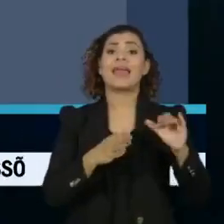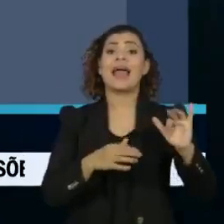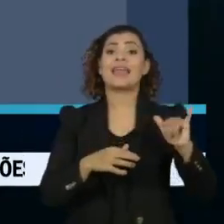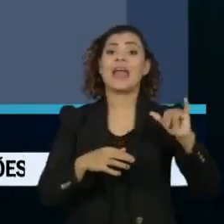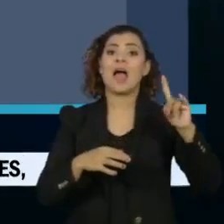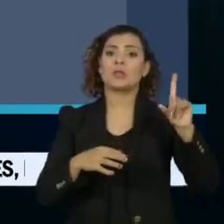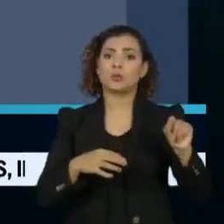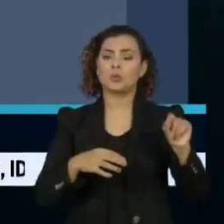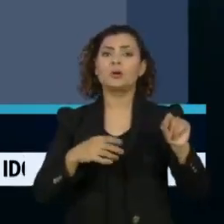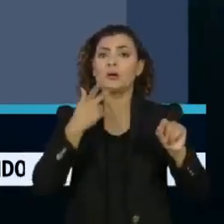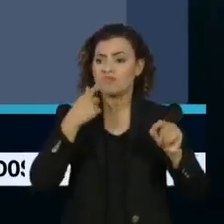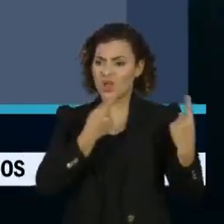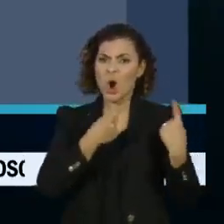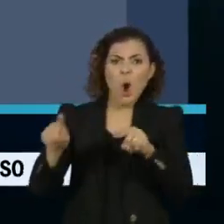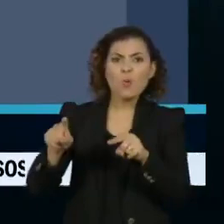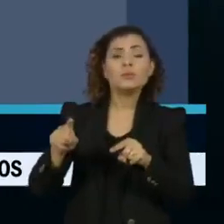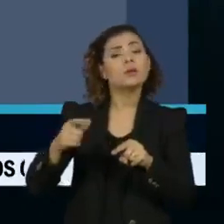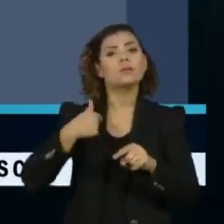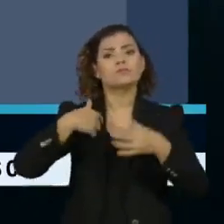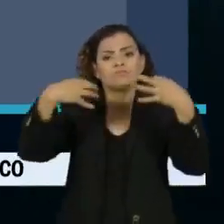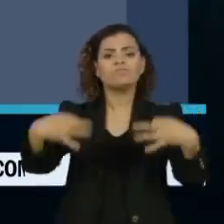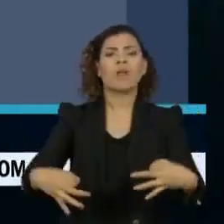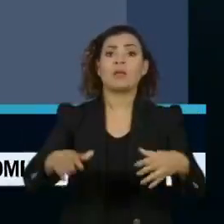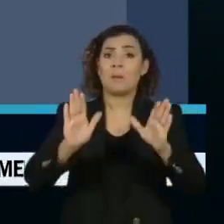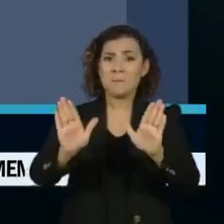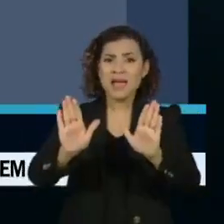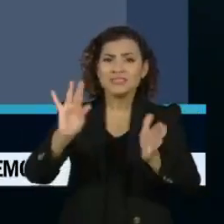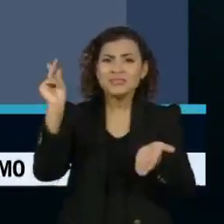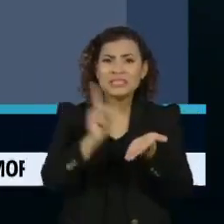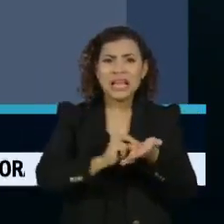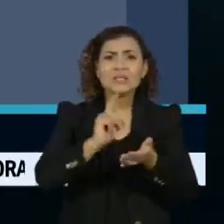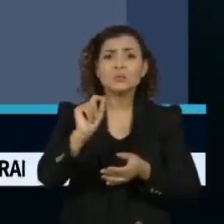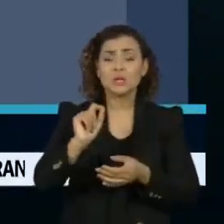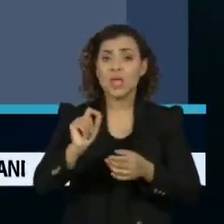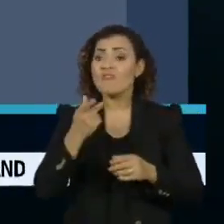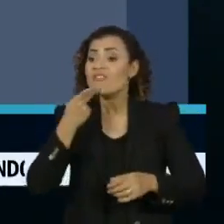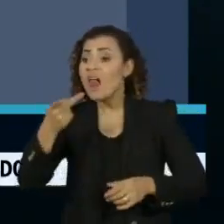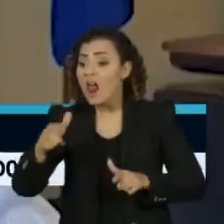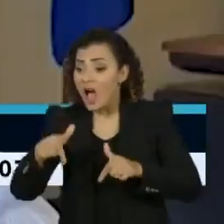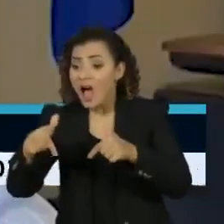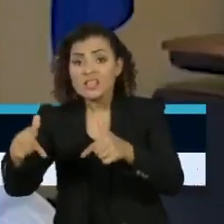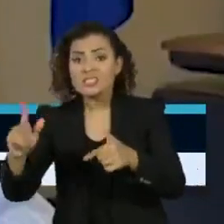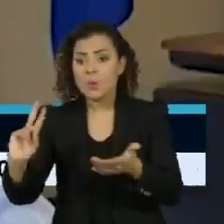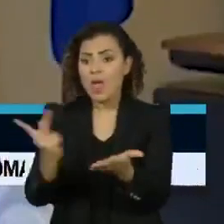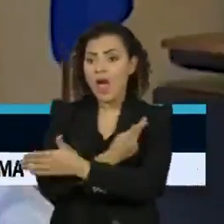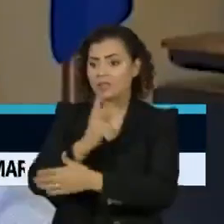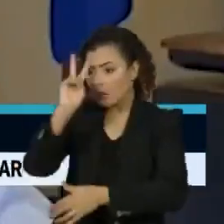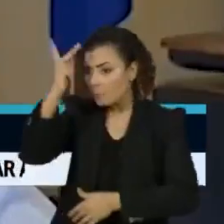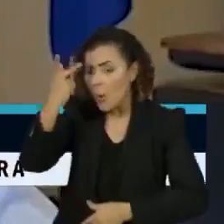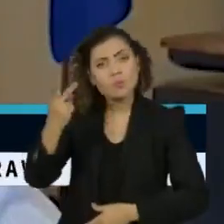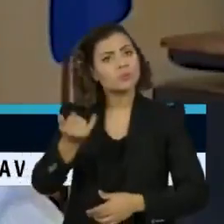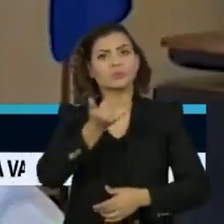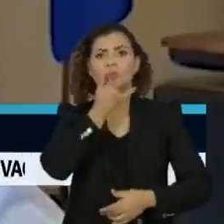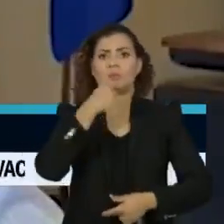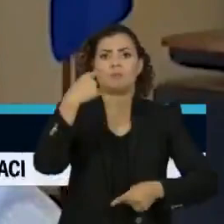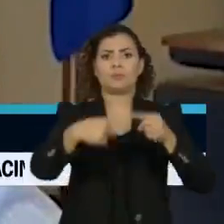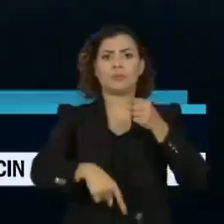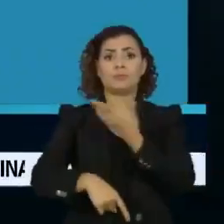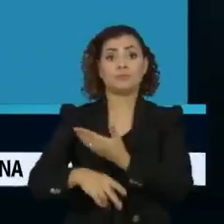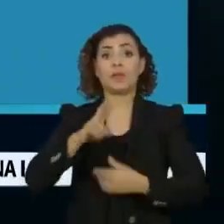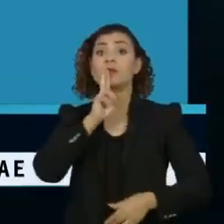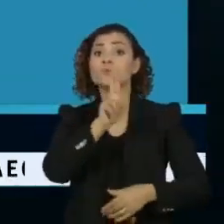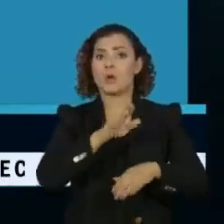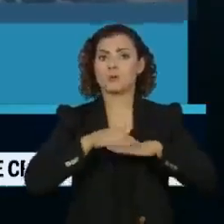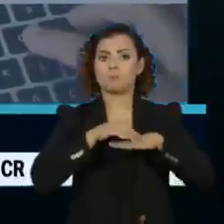Maia, ficar contra é legítimo, mas falar uma coisa e fazer outra, não. A resposta também foi dura.